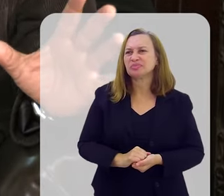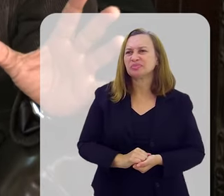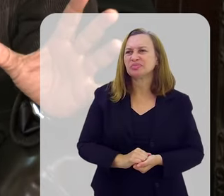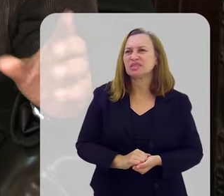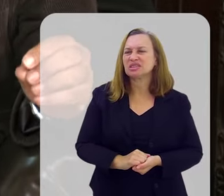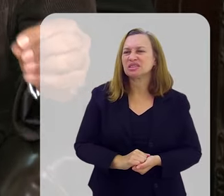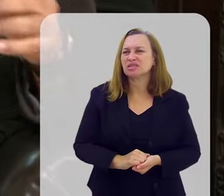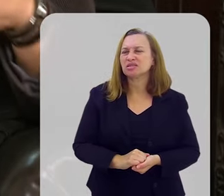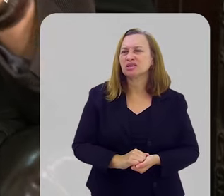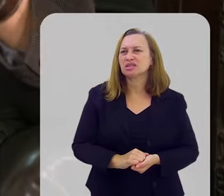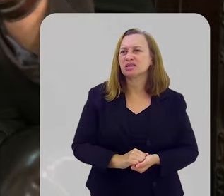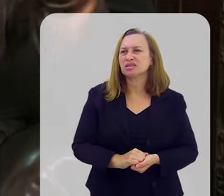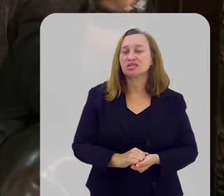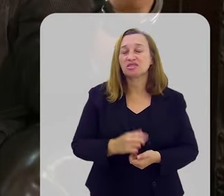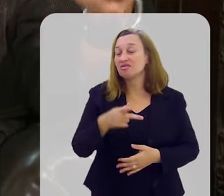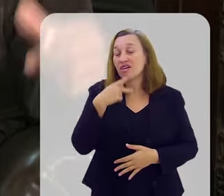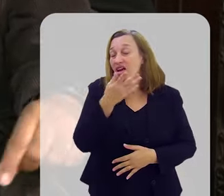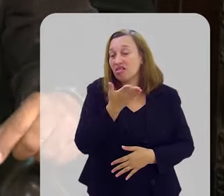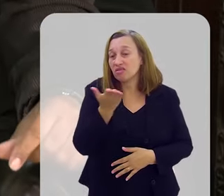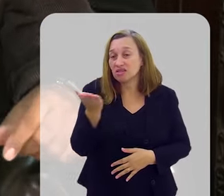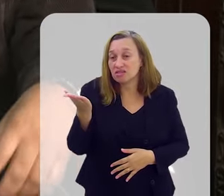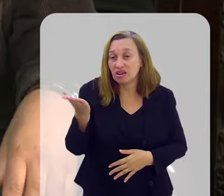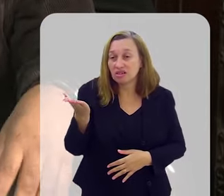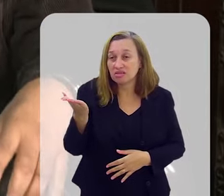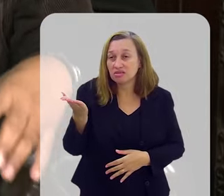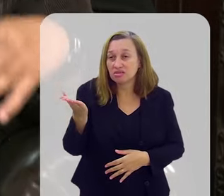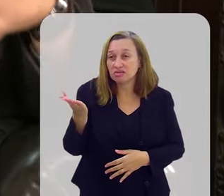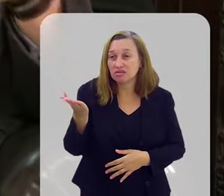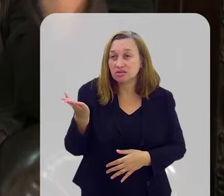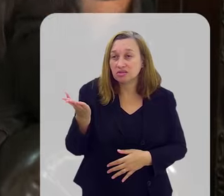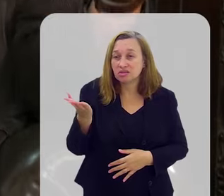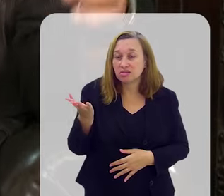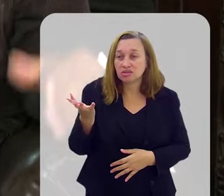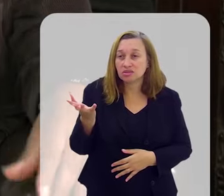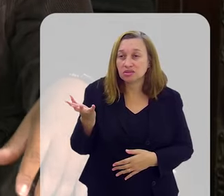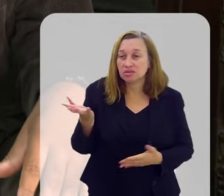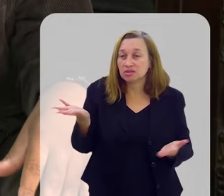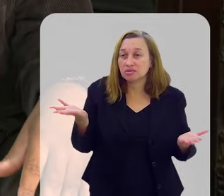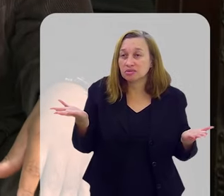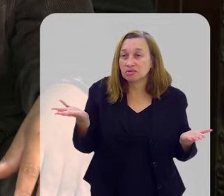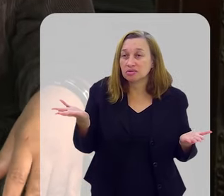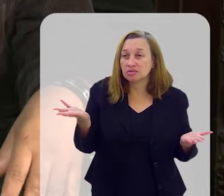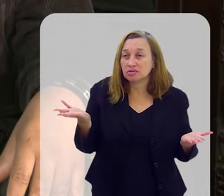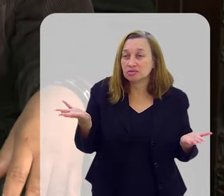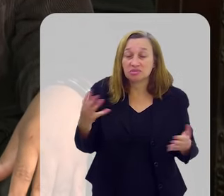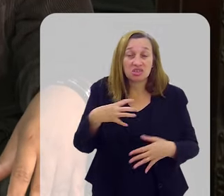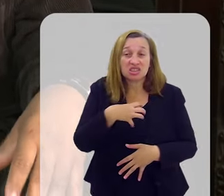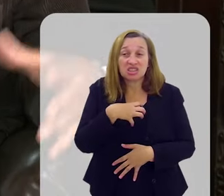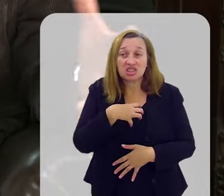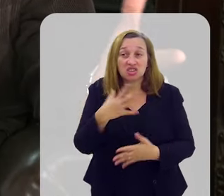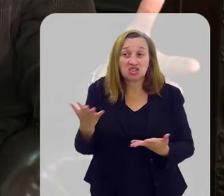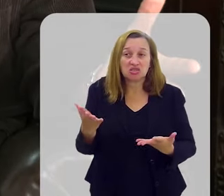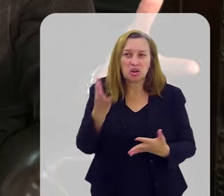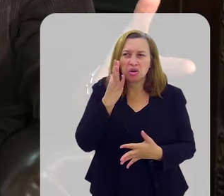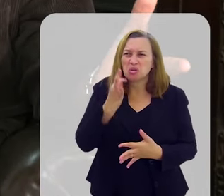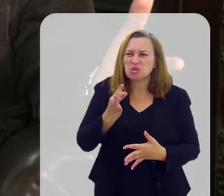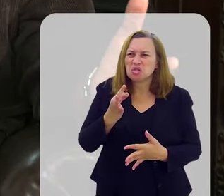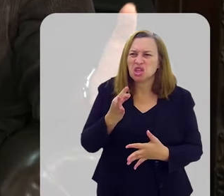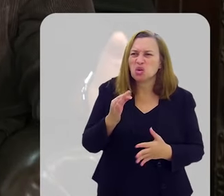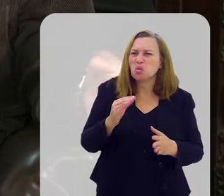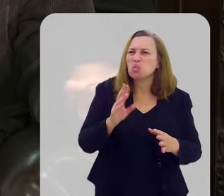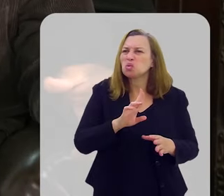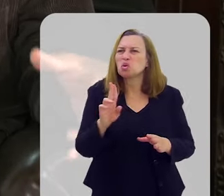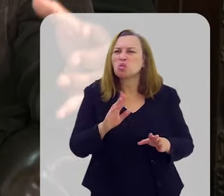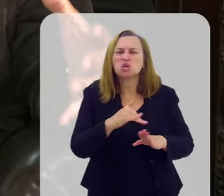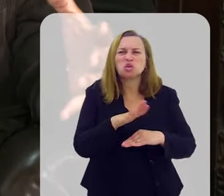Eu não tenho necessidade de trazer nenhuma bobagem. É claro que eu não sei o nome de toda